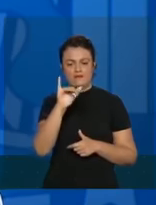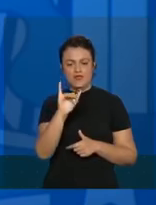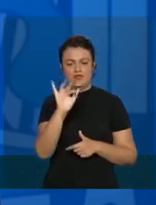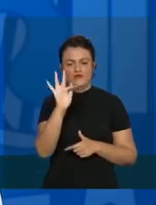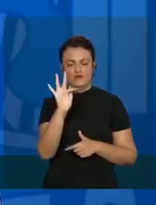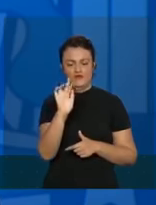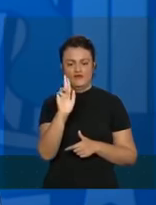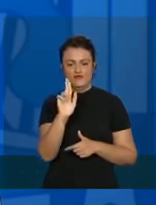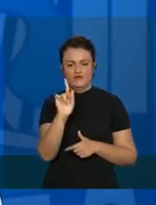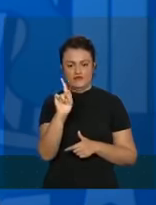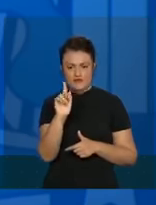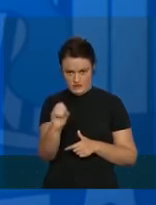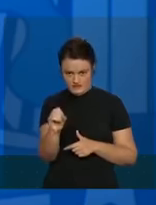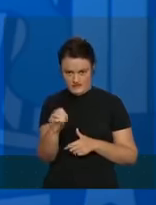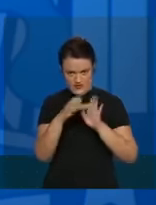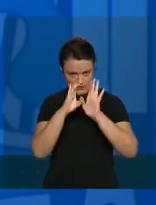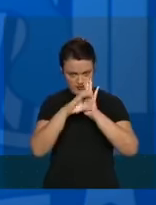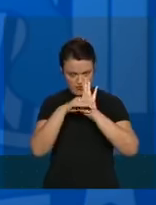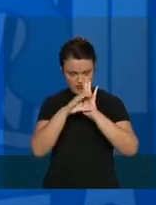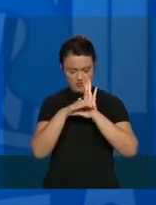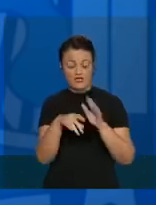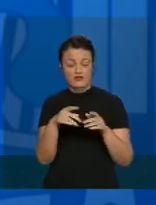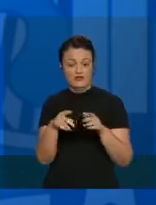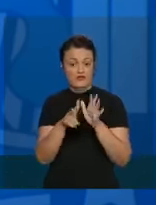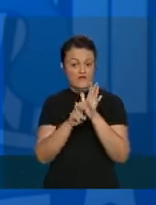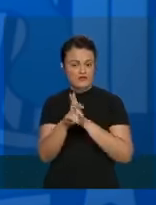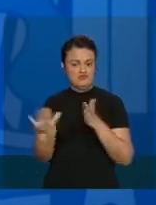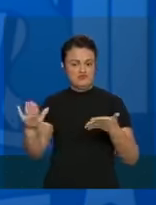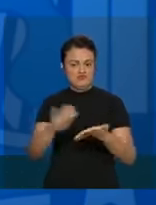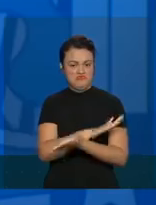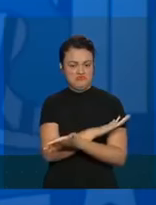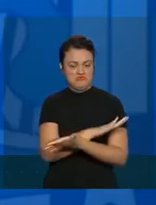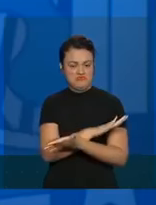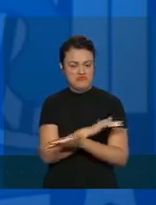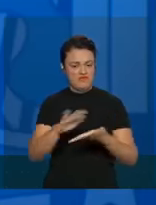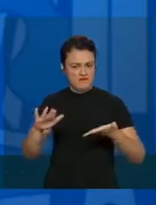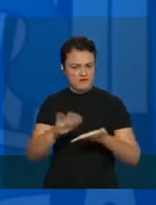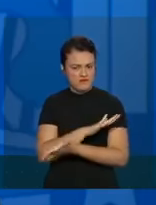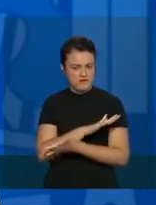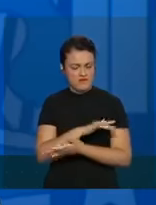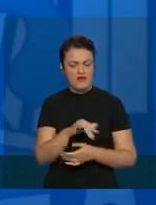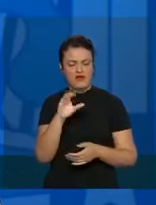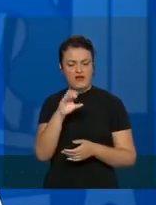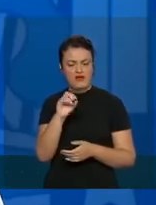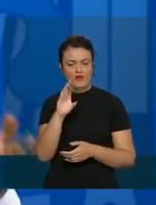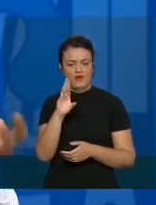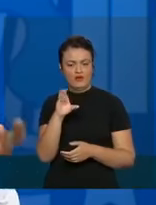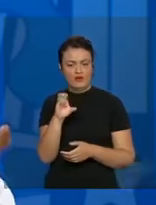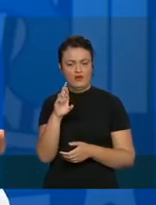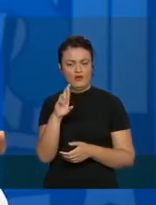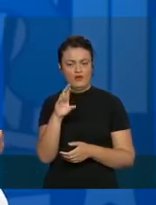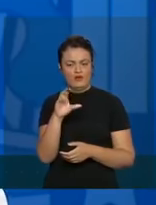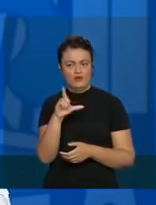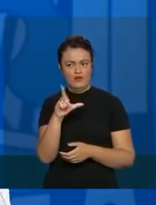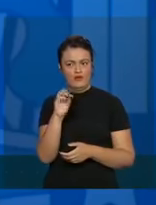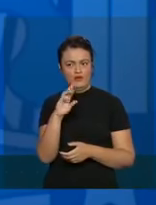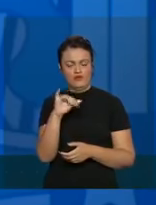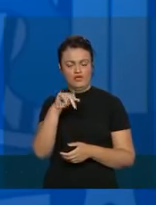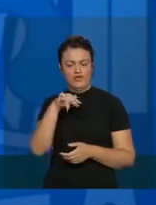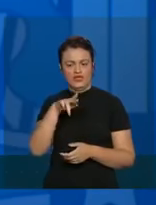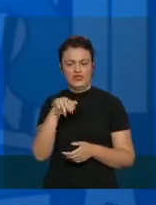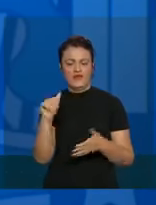ideia, o mesmo conceito, olha, ele mata vírus. O vermífago mata vírus, a cloroquina mata vírus, lá no laboratório.